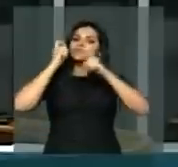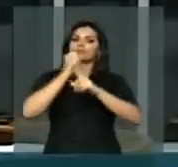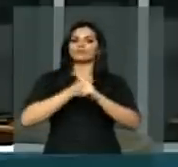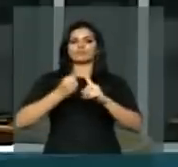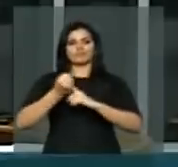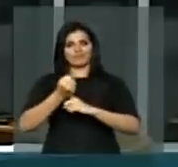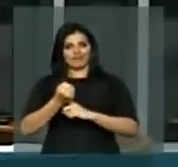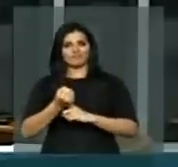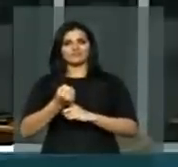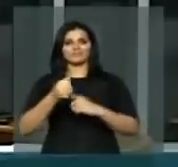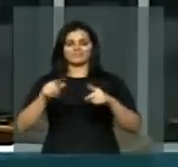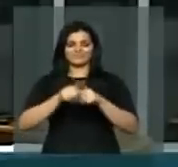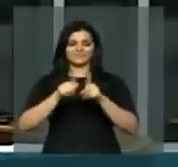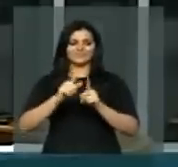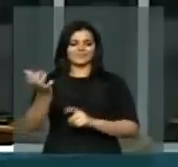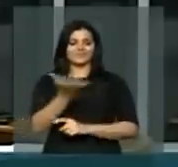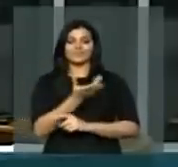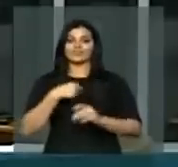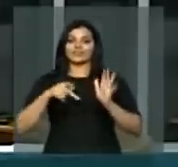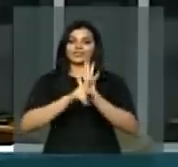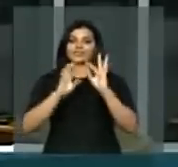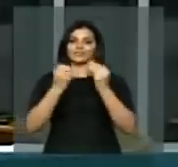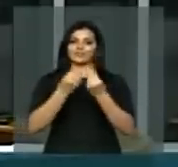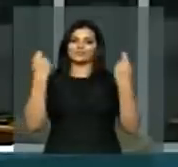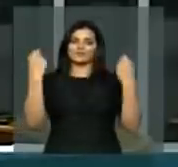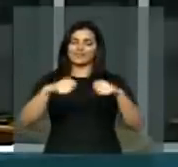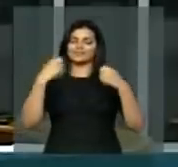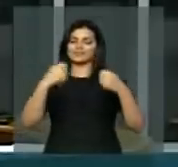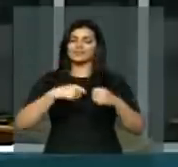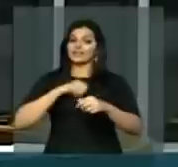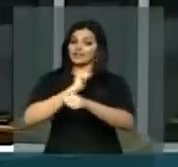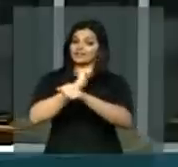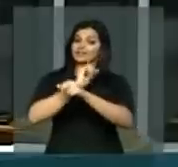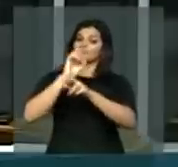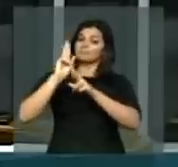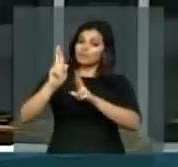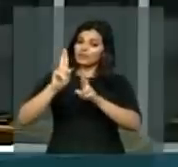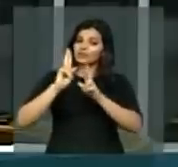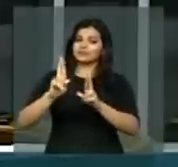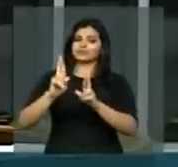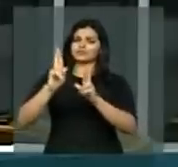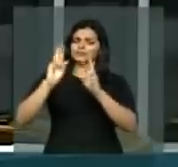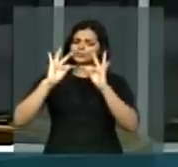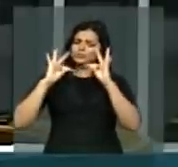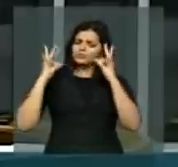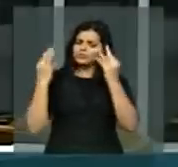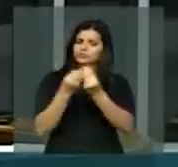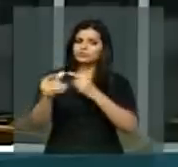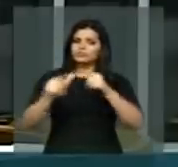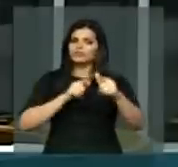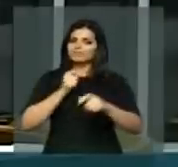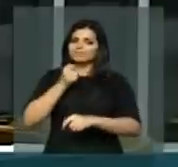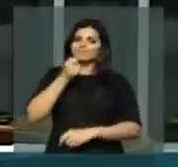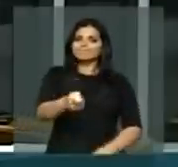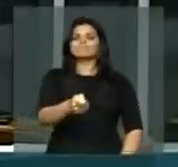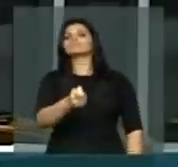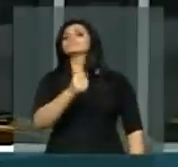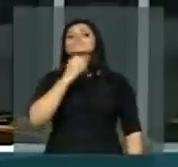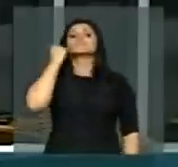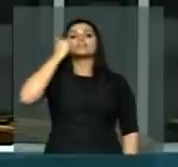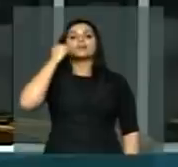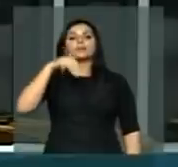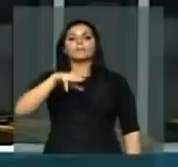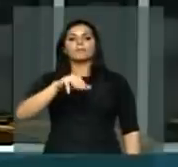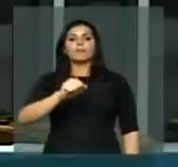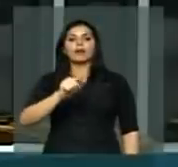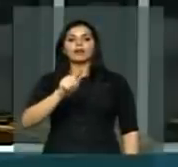Quero também dizer da nossa esperança no trabalho, na atuação firme do senador